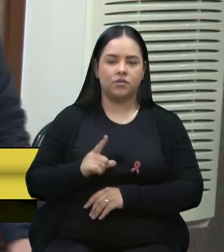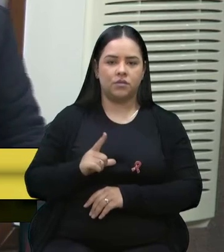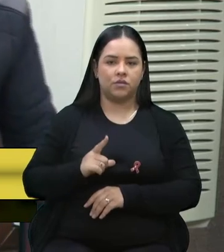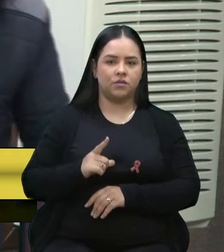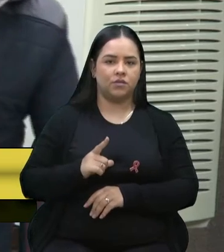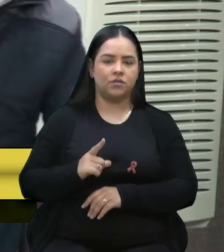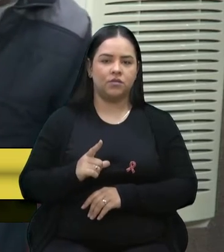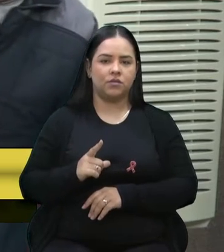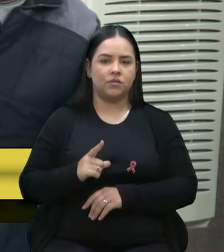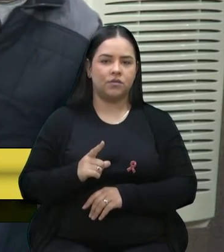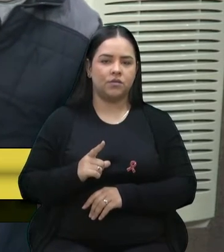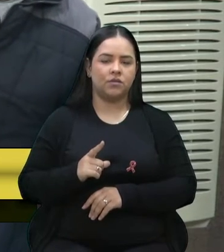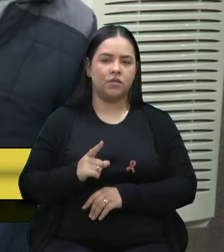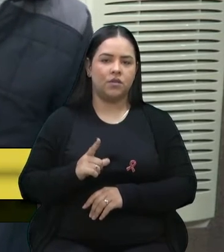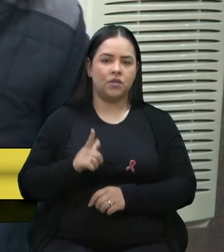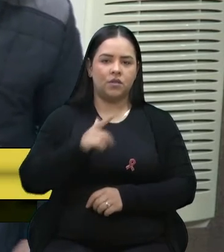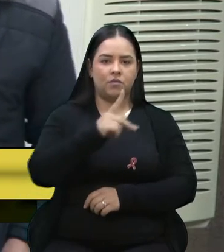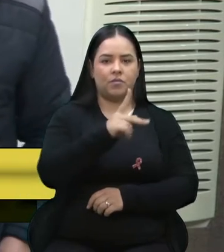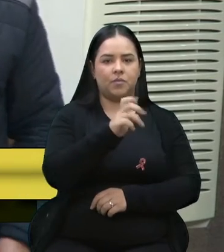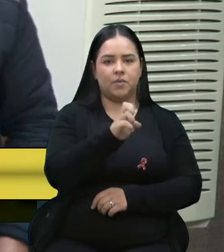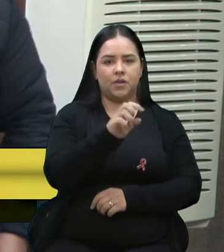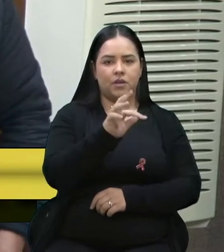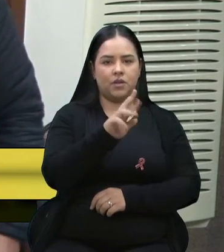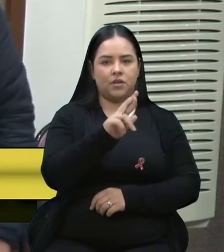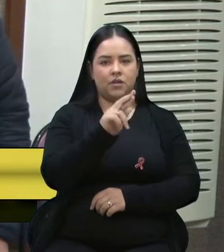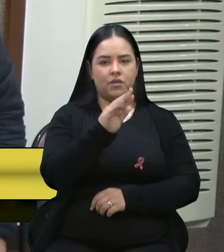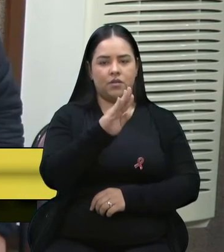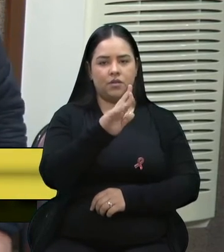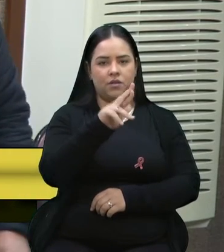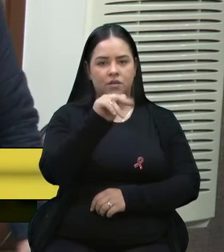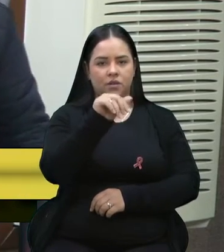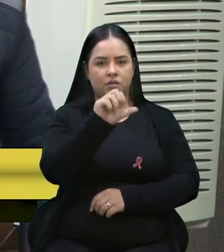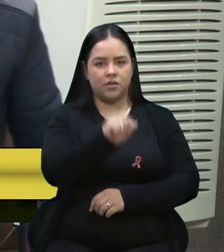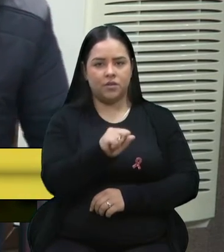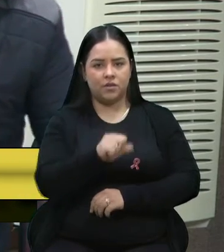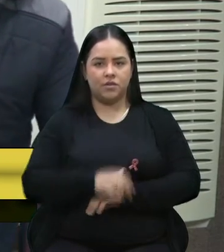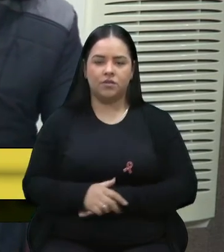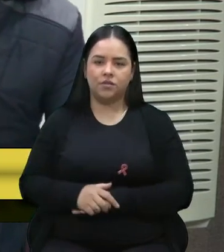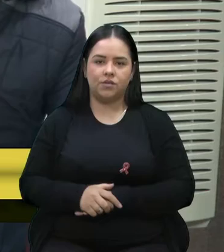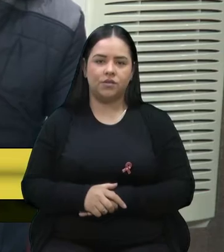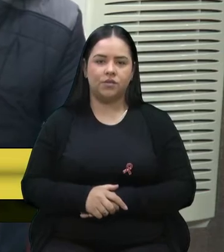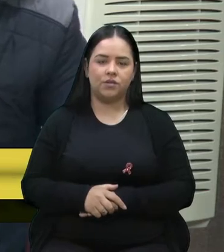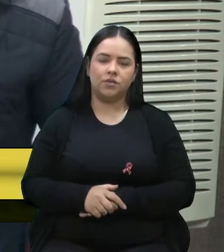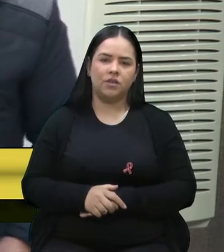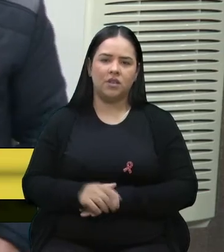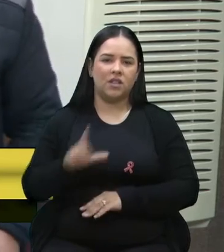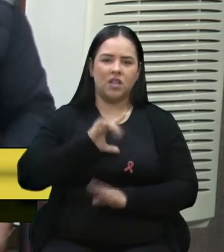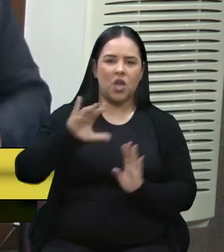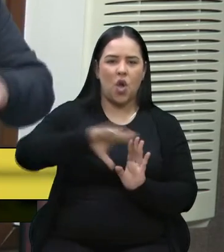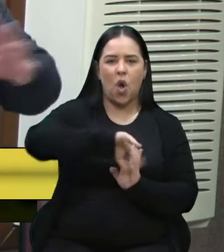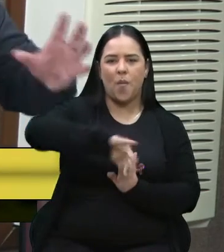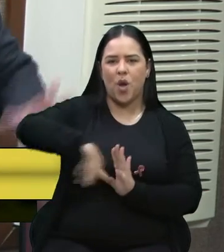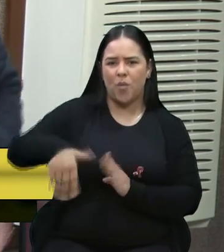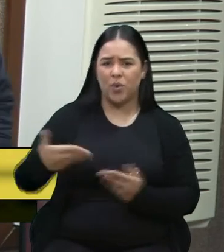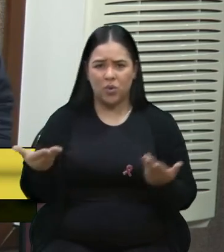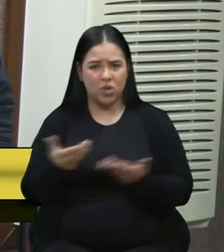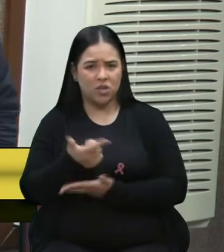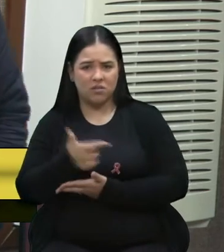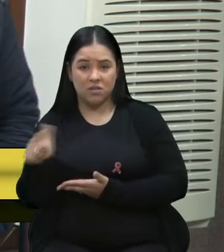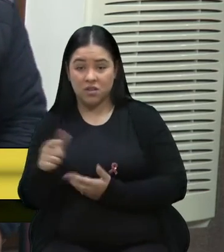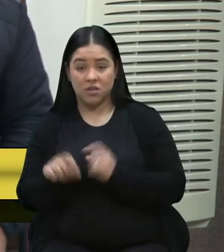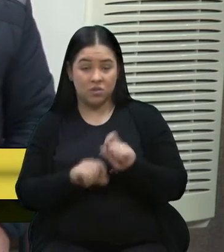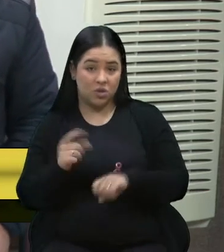da Petrobras só se falava que tinha roubaneira. Hoje não tem roubaneira, o que se vê da